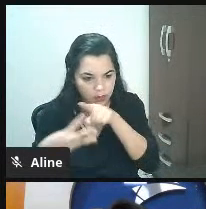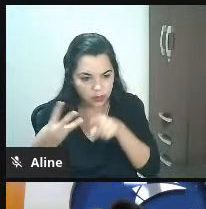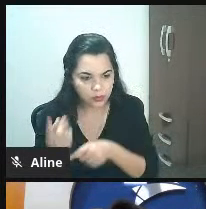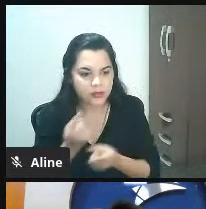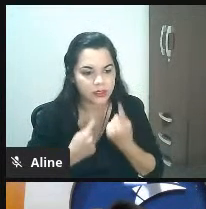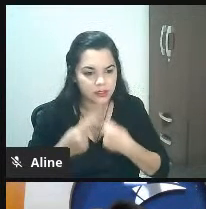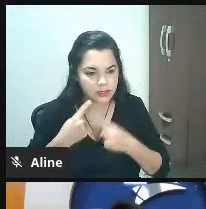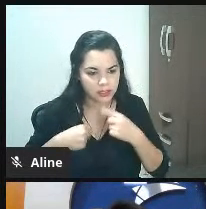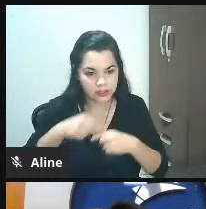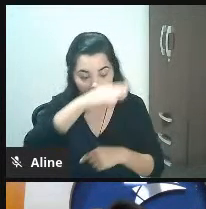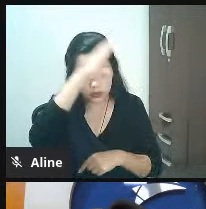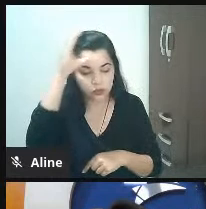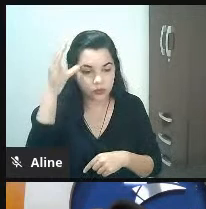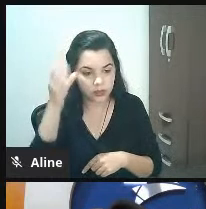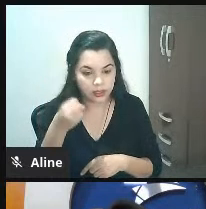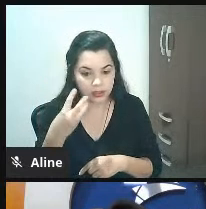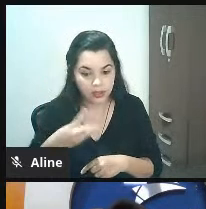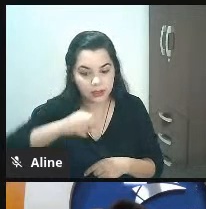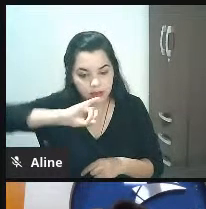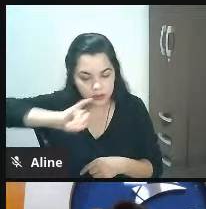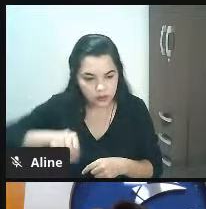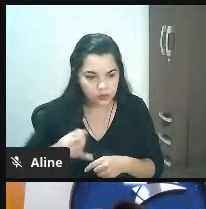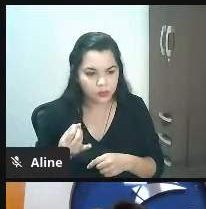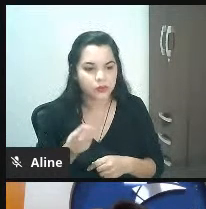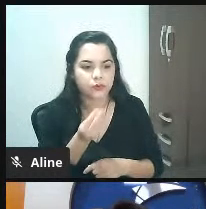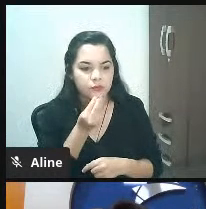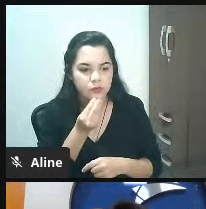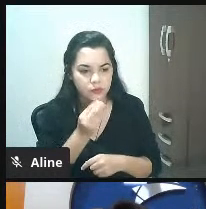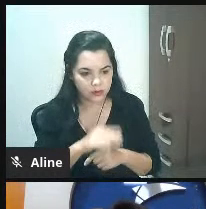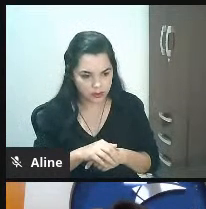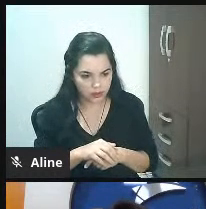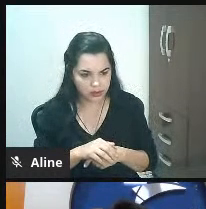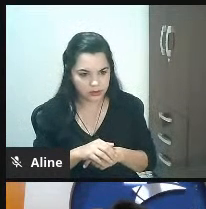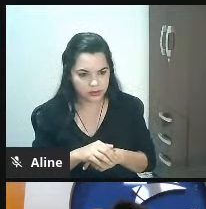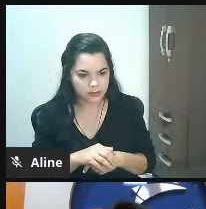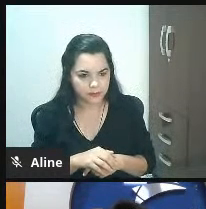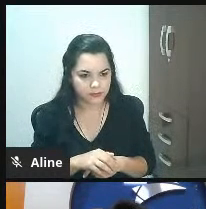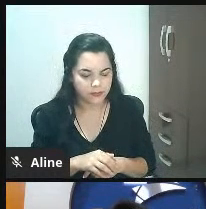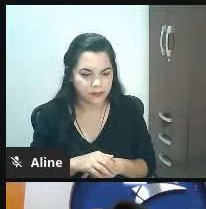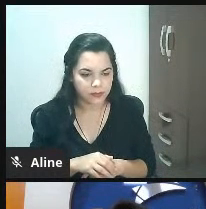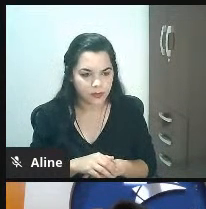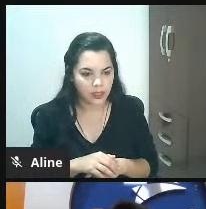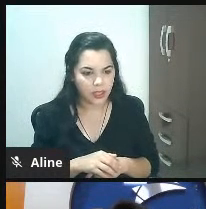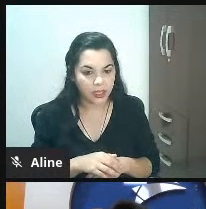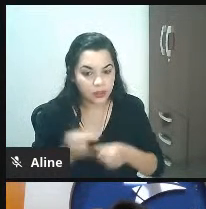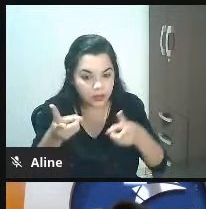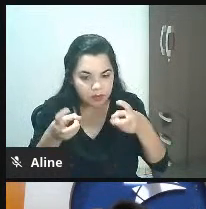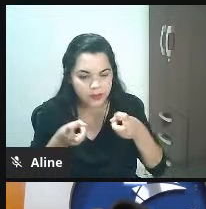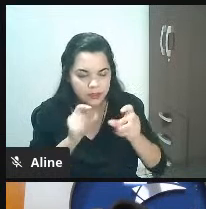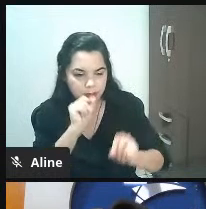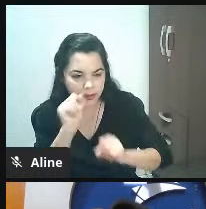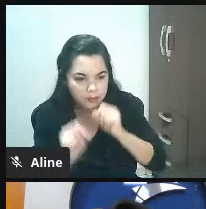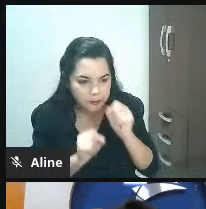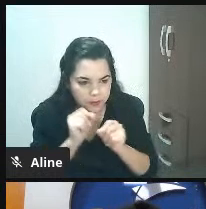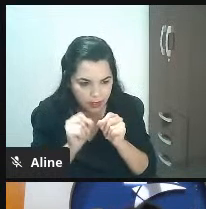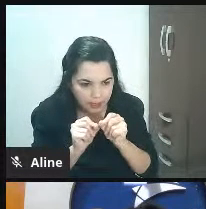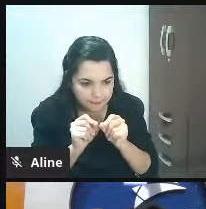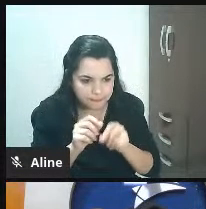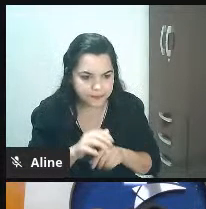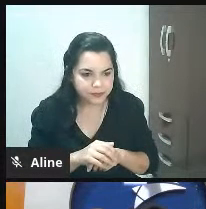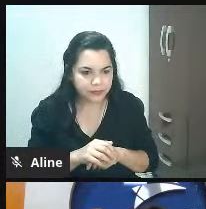que são três oportunidades para eles agora isso tudo você tem que prestar atenção no teu cliente olha o eles notaram primeiro